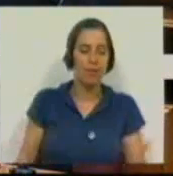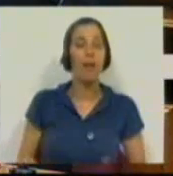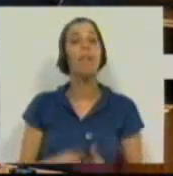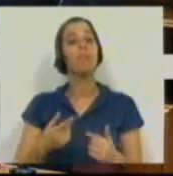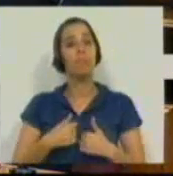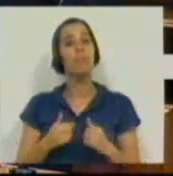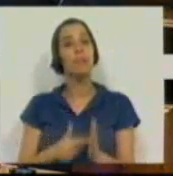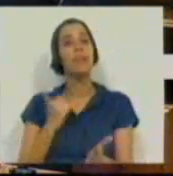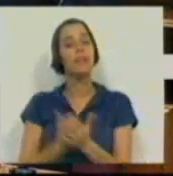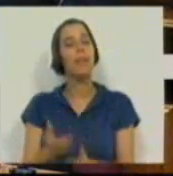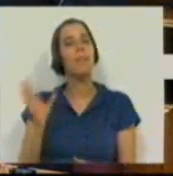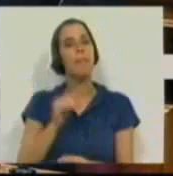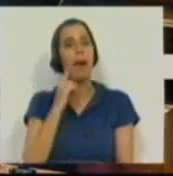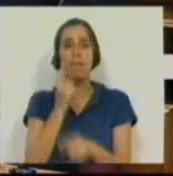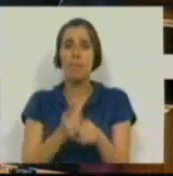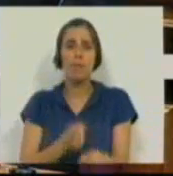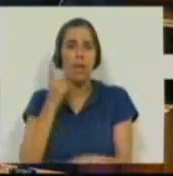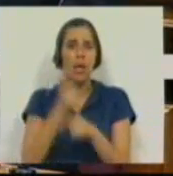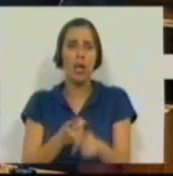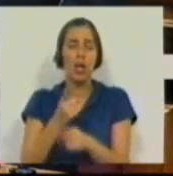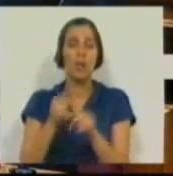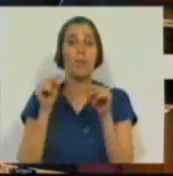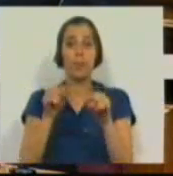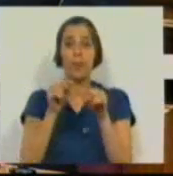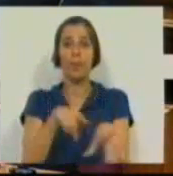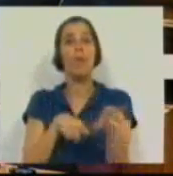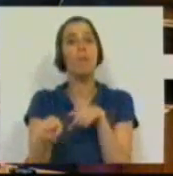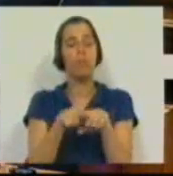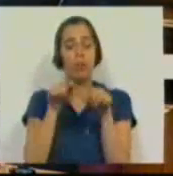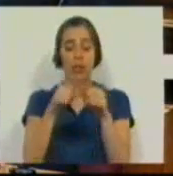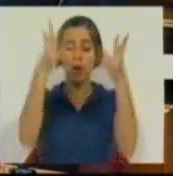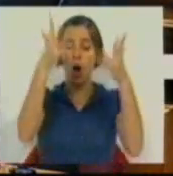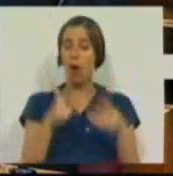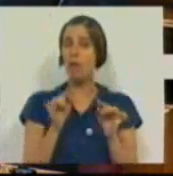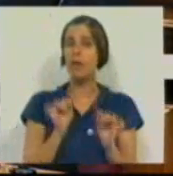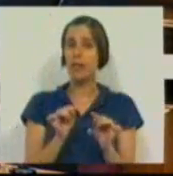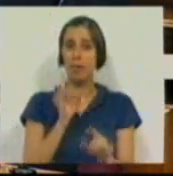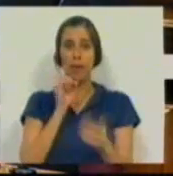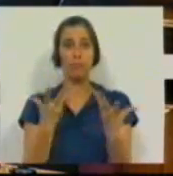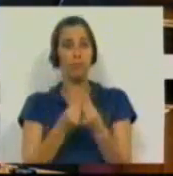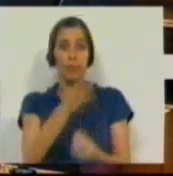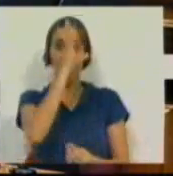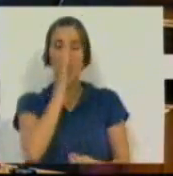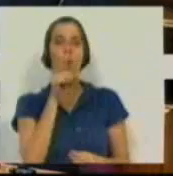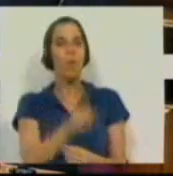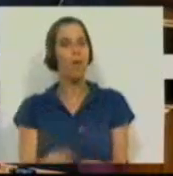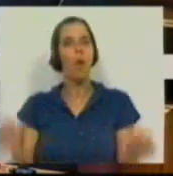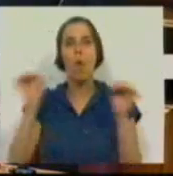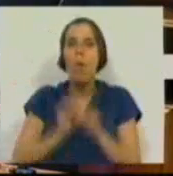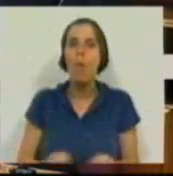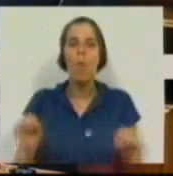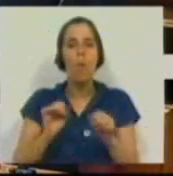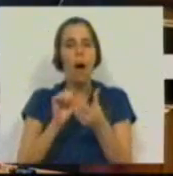temos sempre mais do mesmo, porque esta política orçamental com este Governo não tem